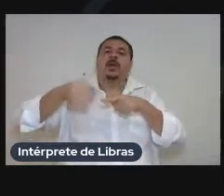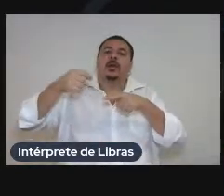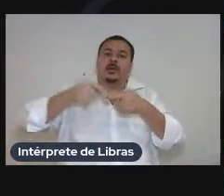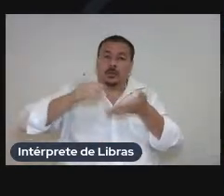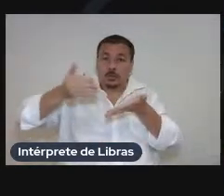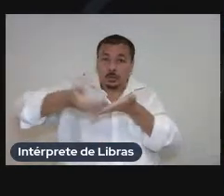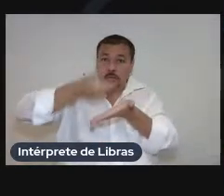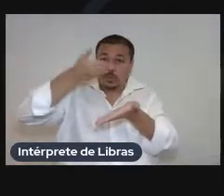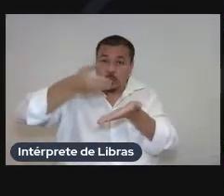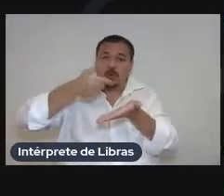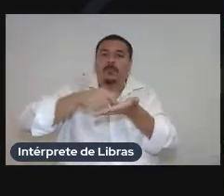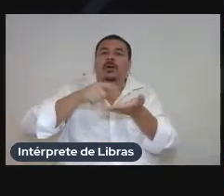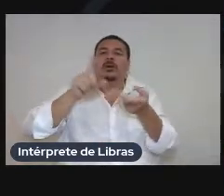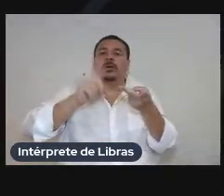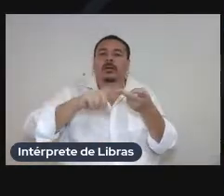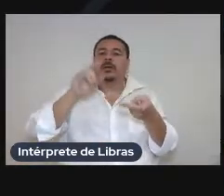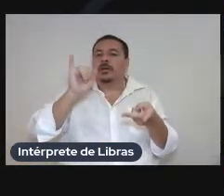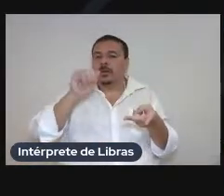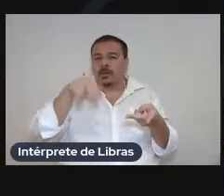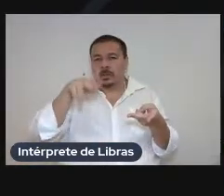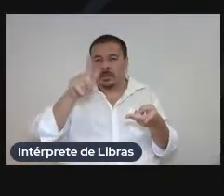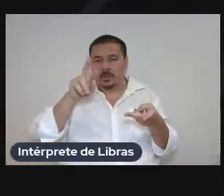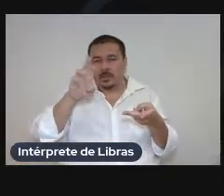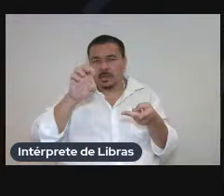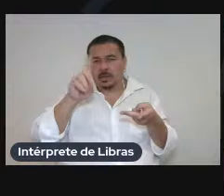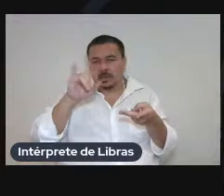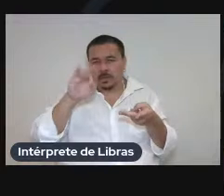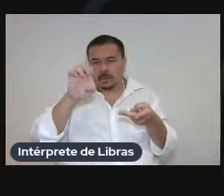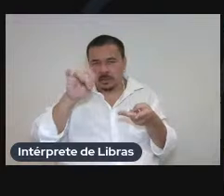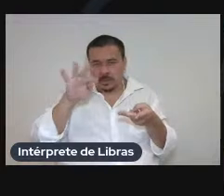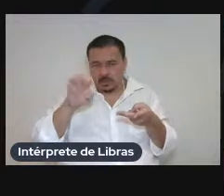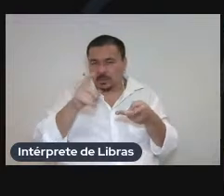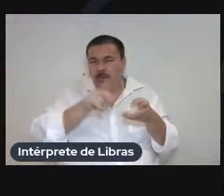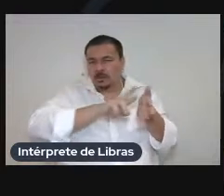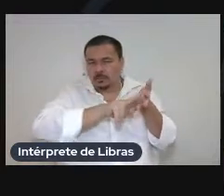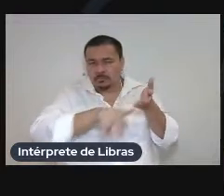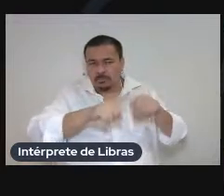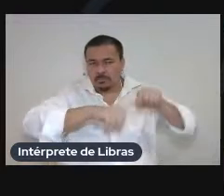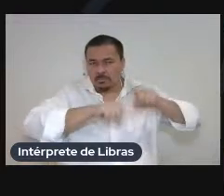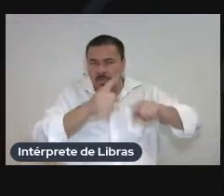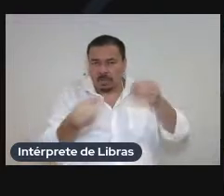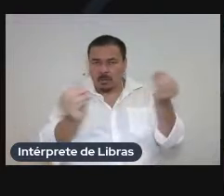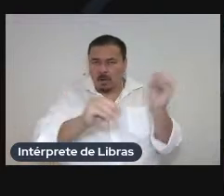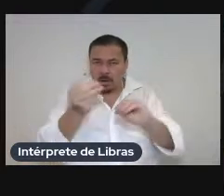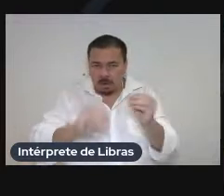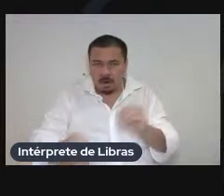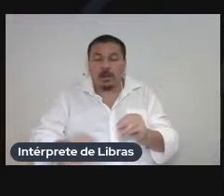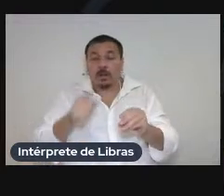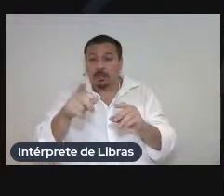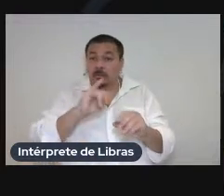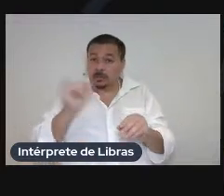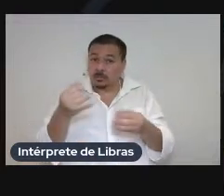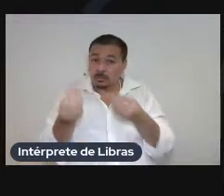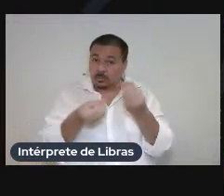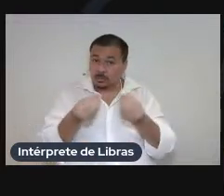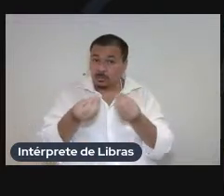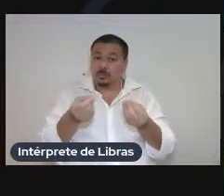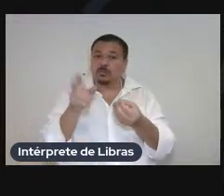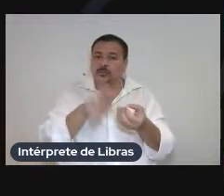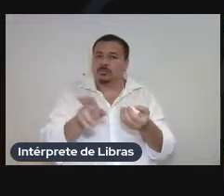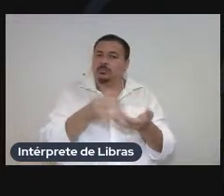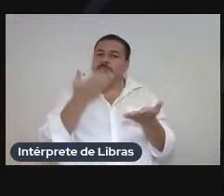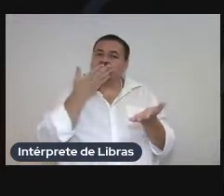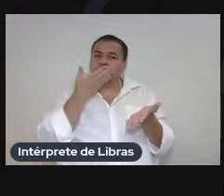inclusive esse foi o modelo de UTE que mais ocorreu para dizer esse tipo de coisa ao invés de